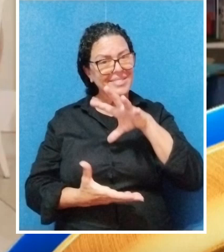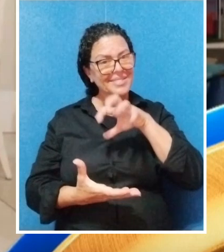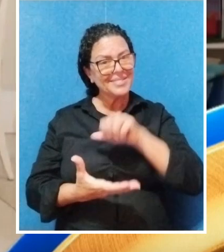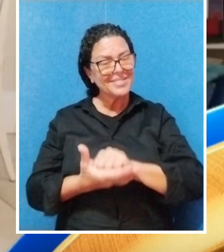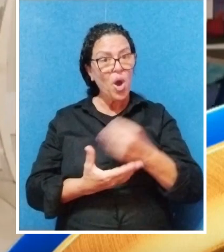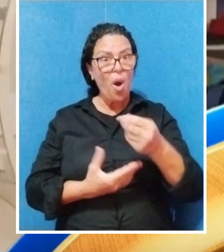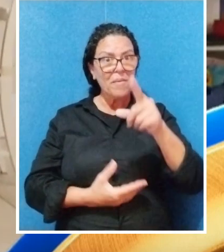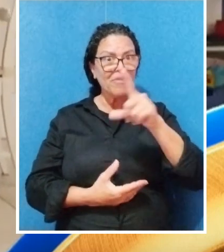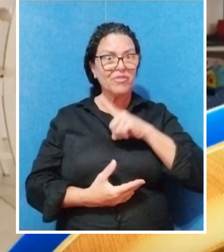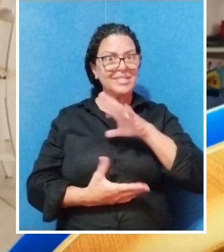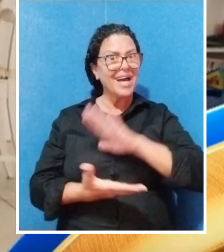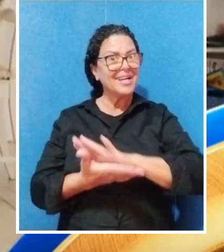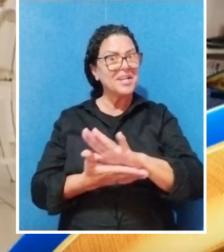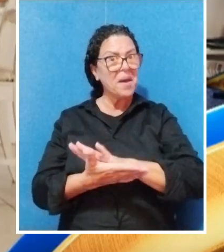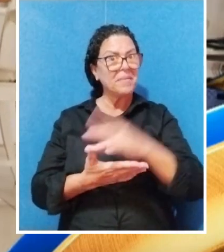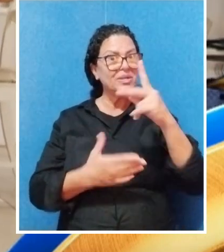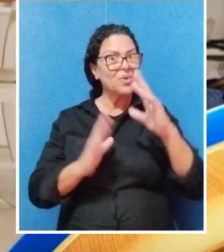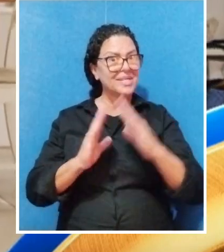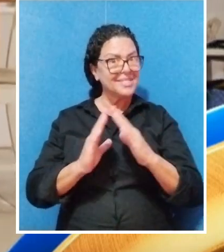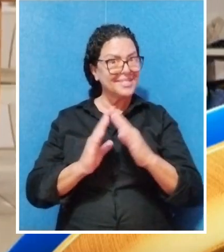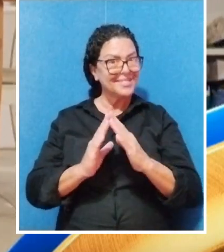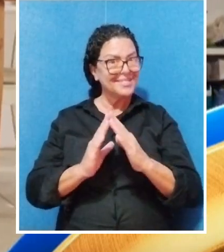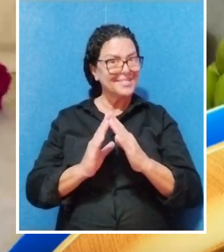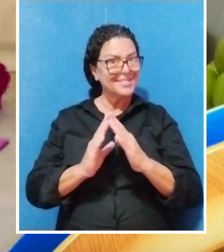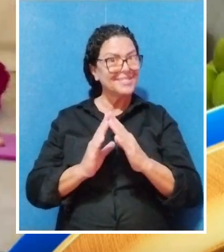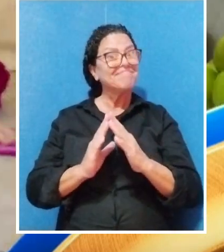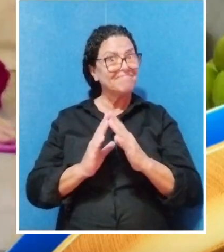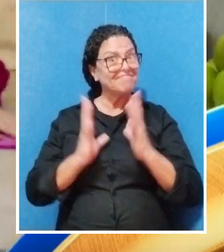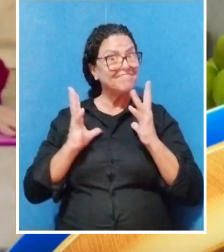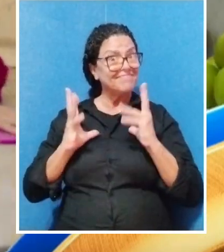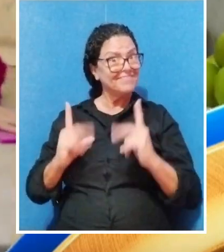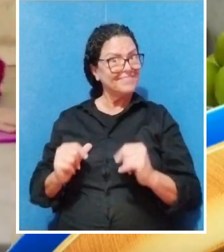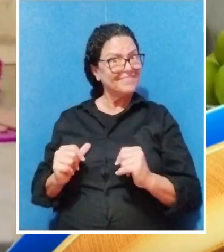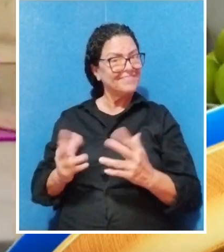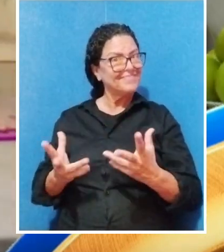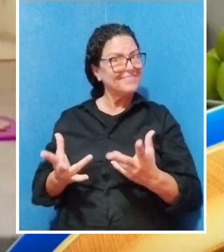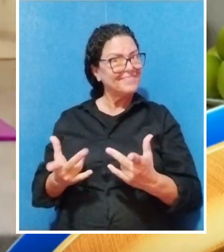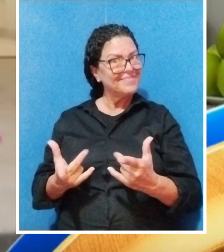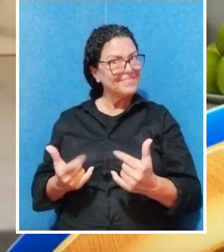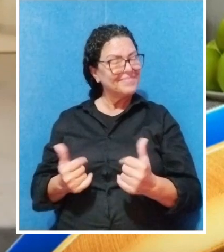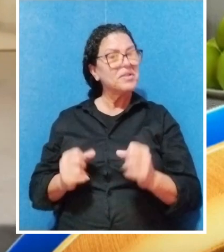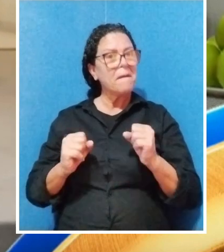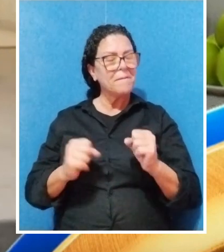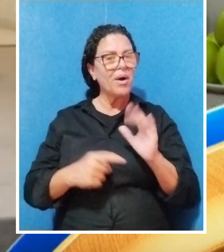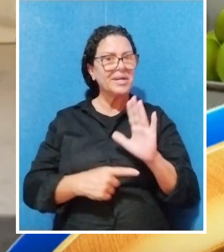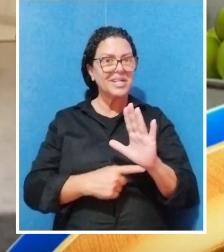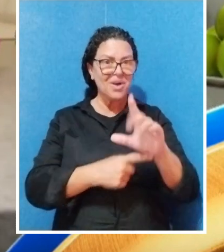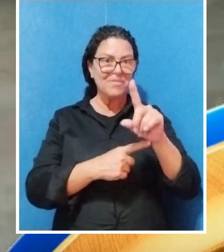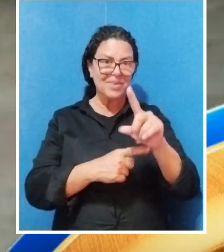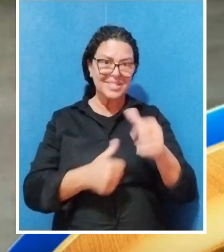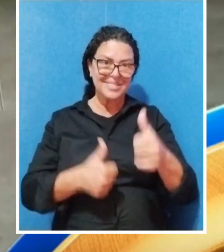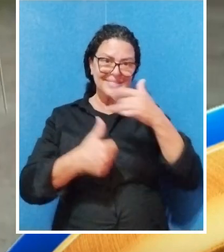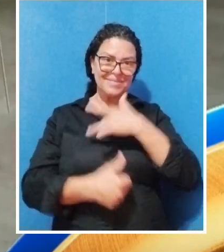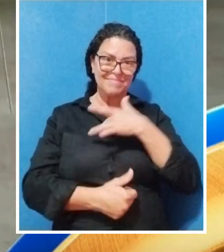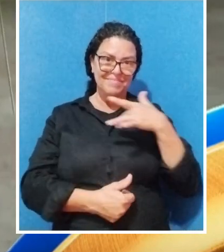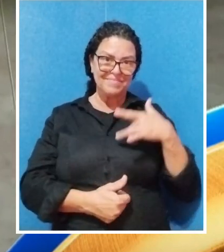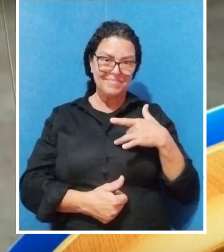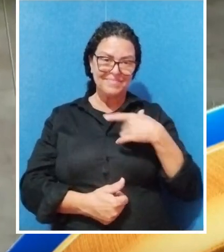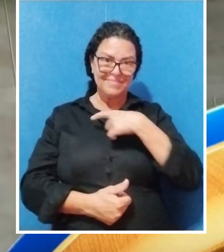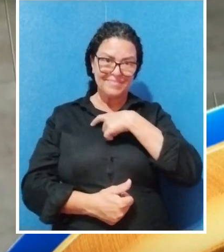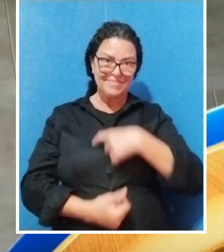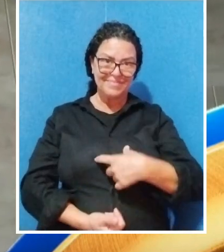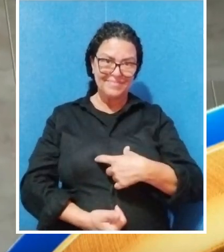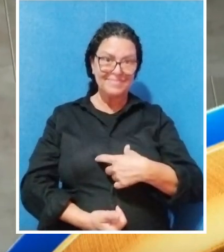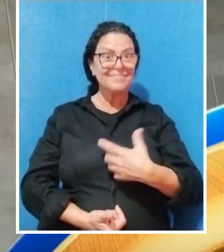a pena considerar como você aborda a limpeza de sua casa. Uma limpeza vigorosa pode beneficiar sua